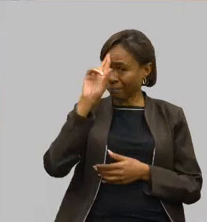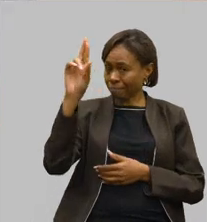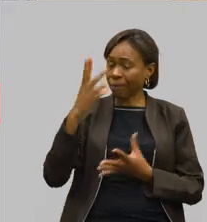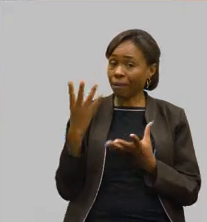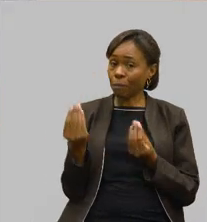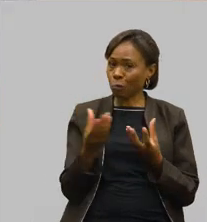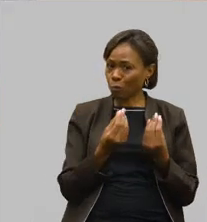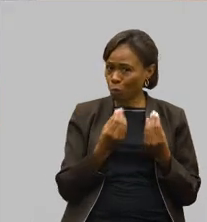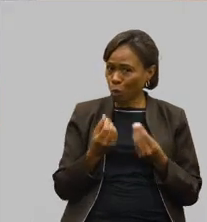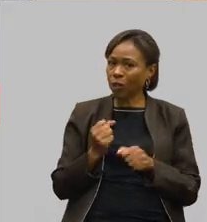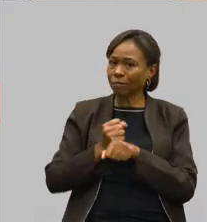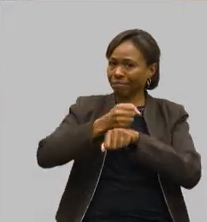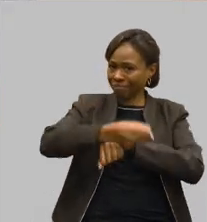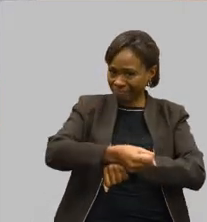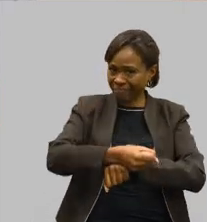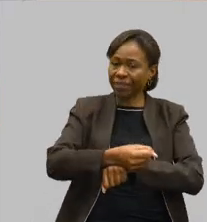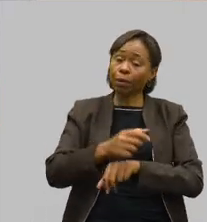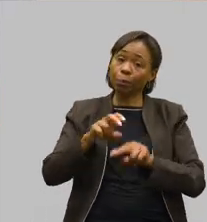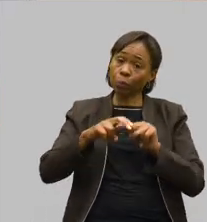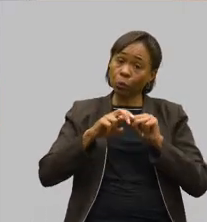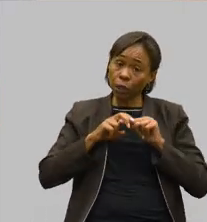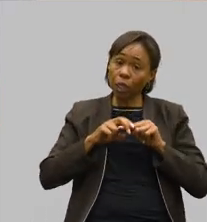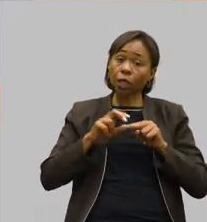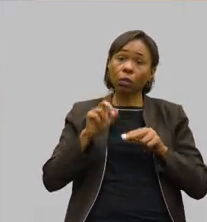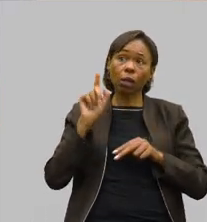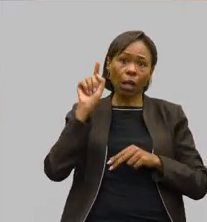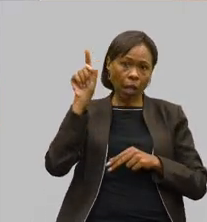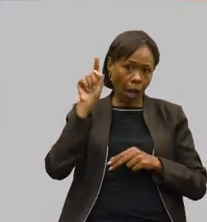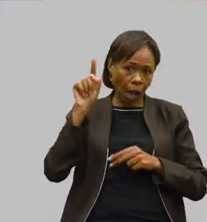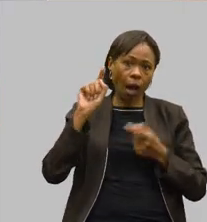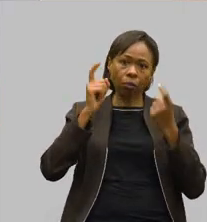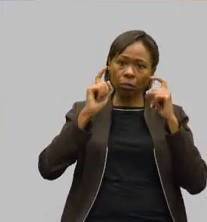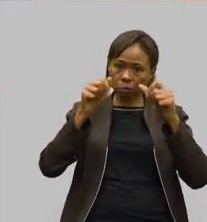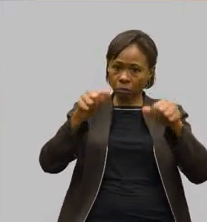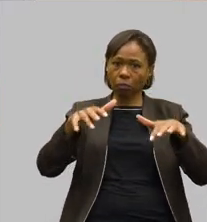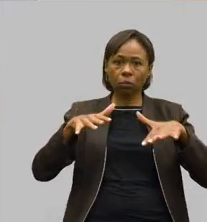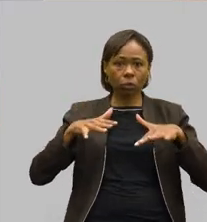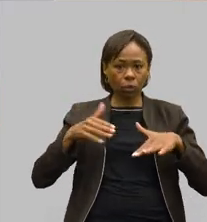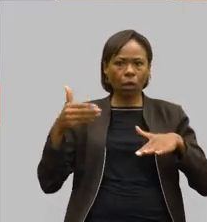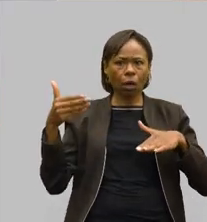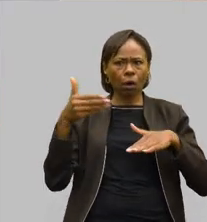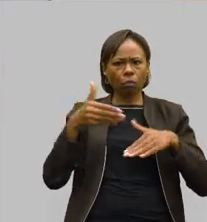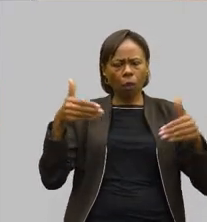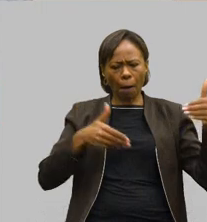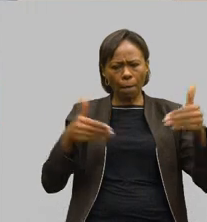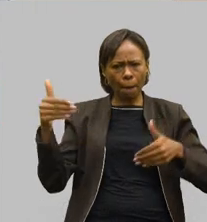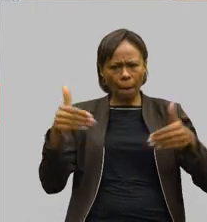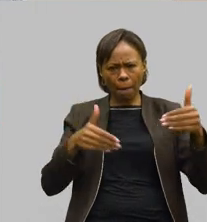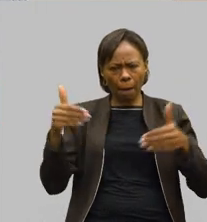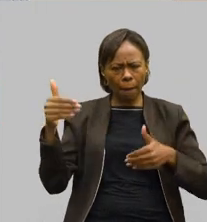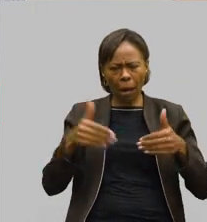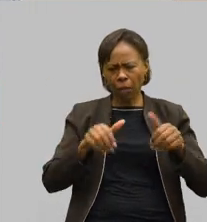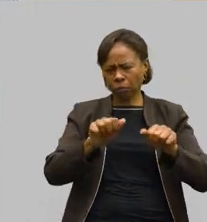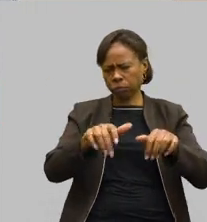por isso que nós resolvemos fazer audiência pública lá, que teve a presença de dezenas de entidades ligadas aos trabalhadores